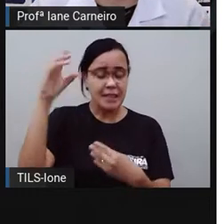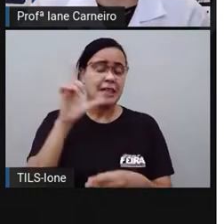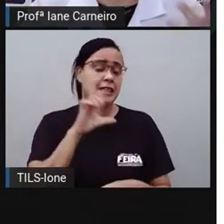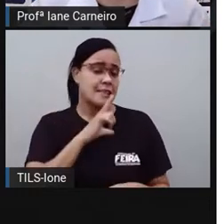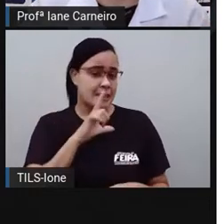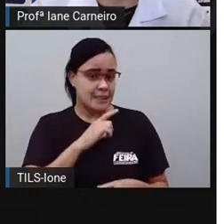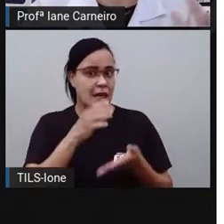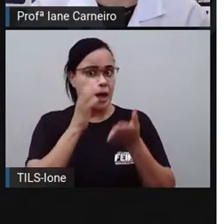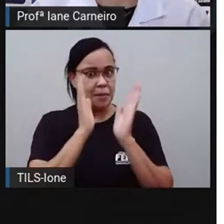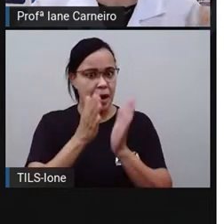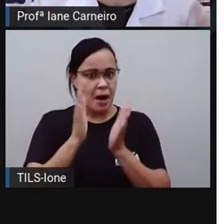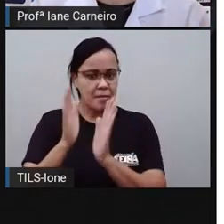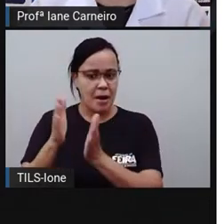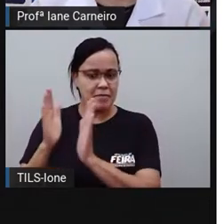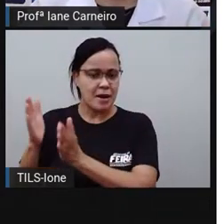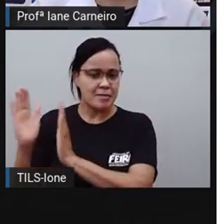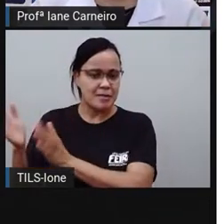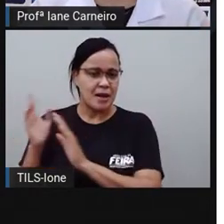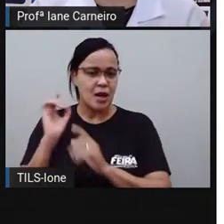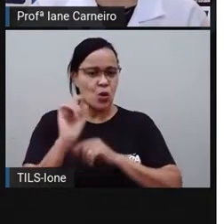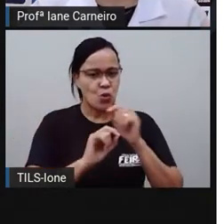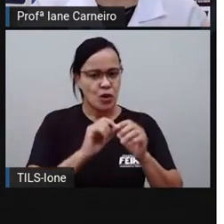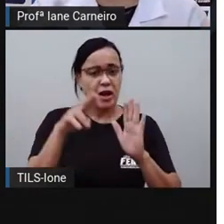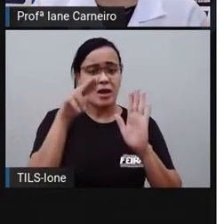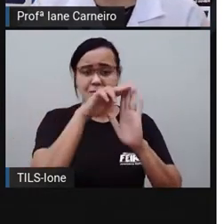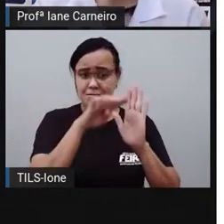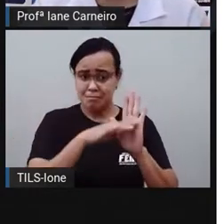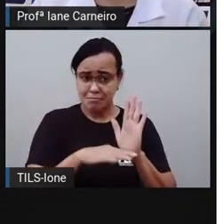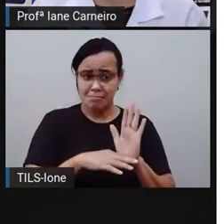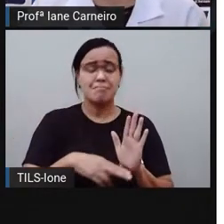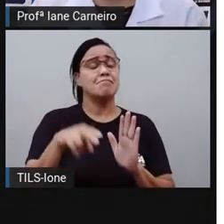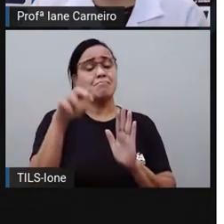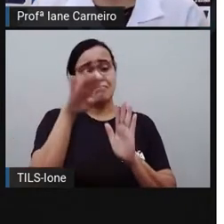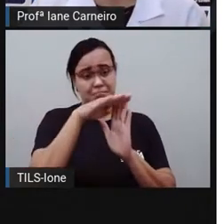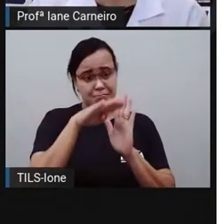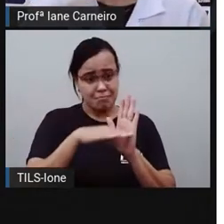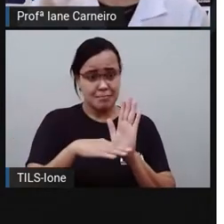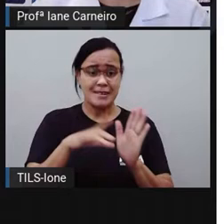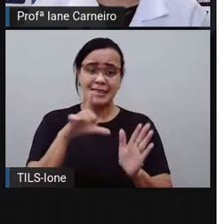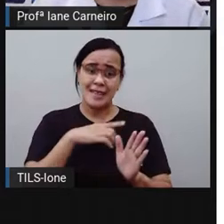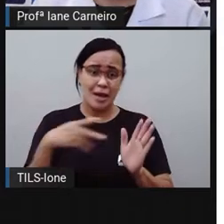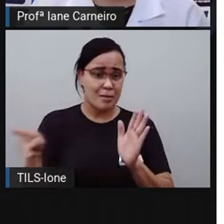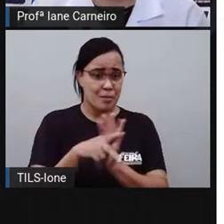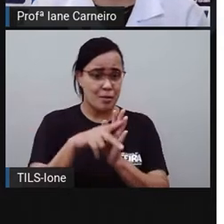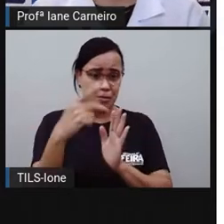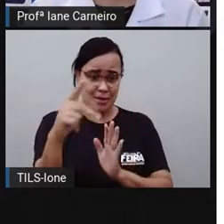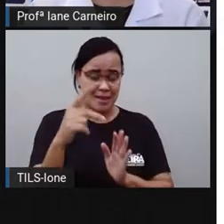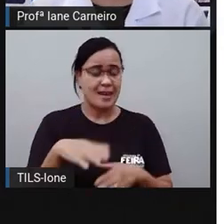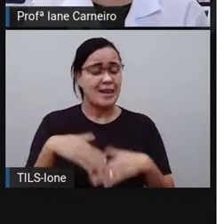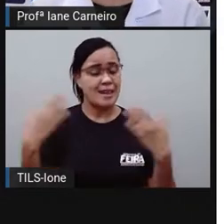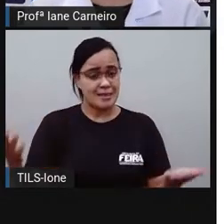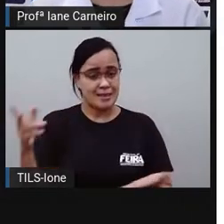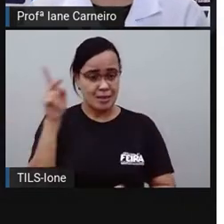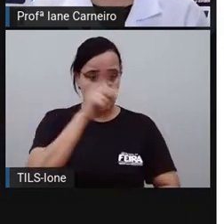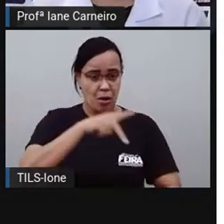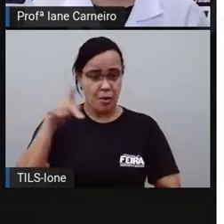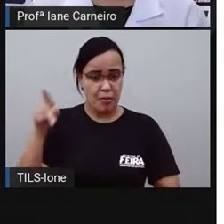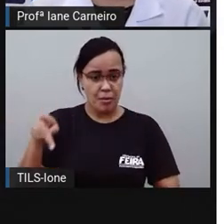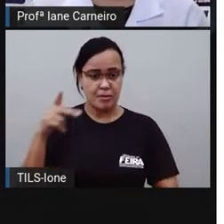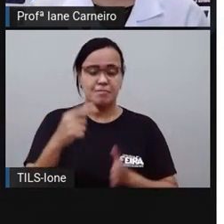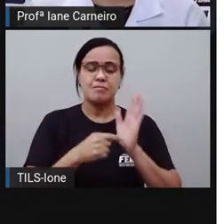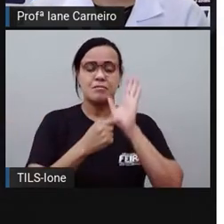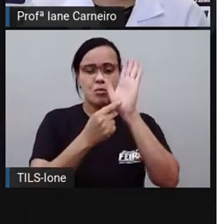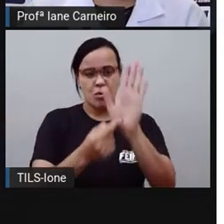revistas, né? Sempre tem uma seção das receitas, E aí, a PRO trouxe algumas delas para a gente observar, né? Então, aqui a gente